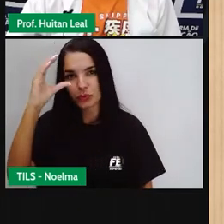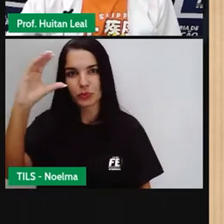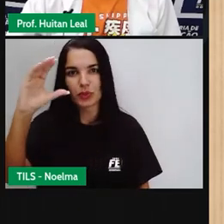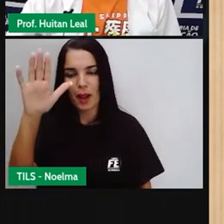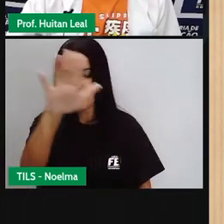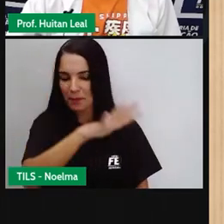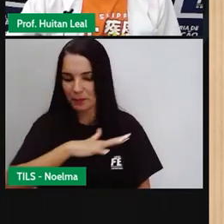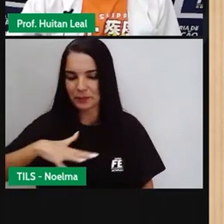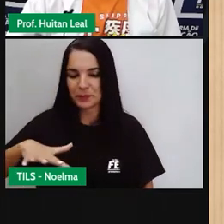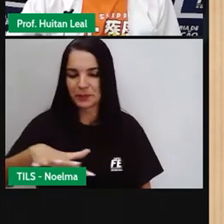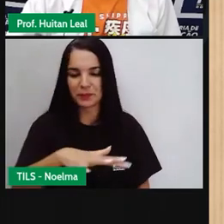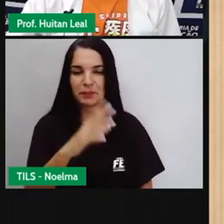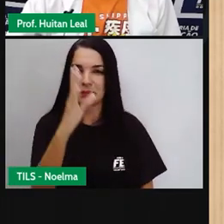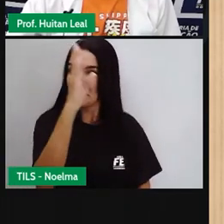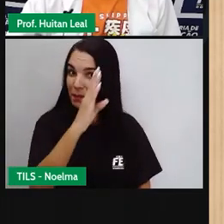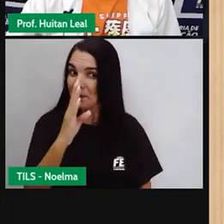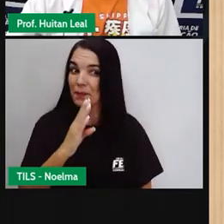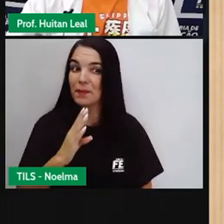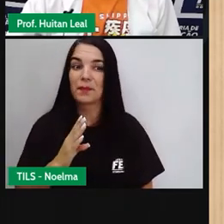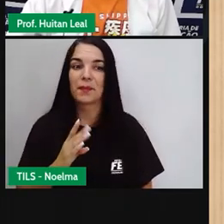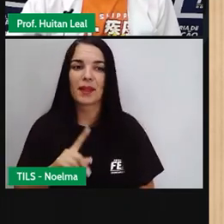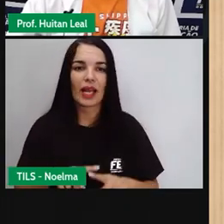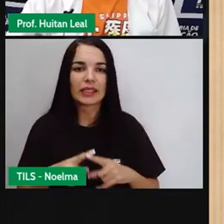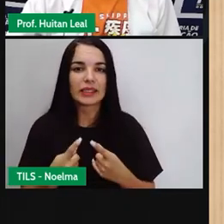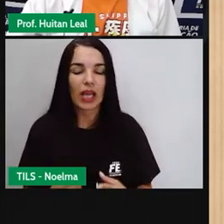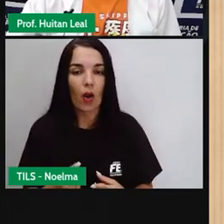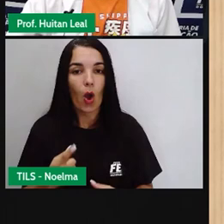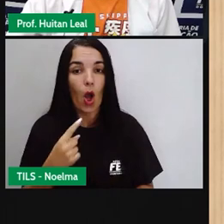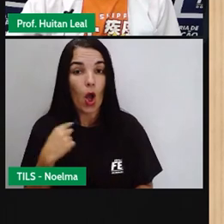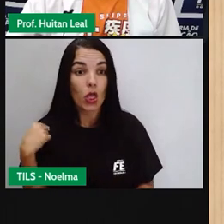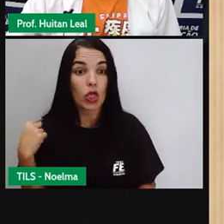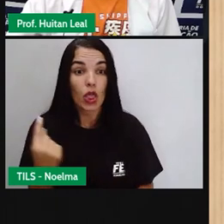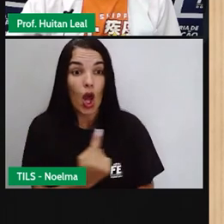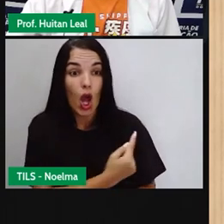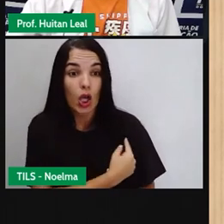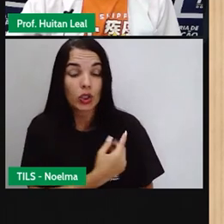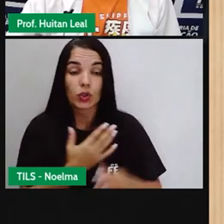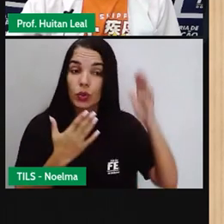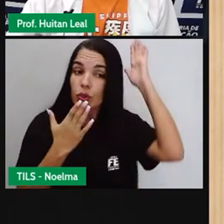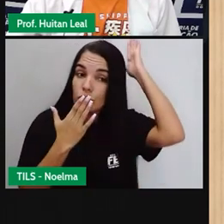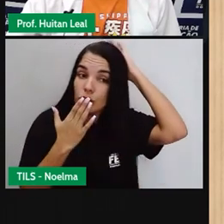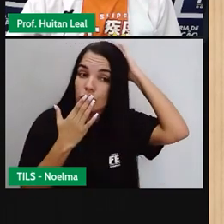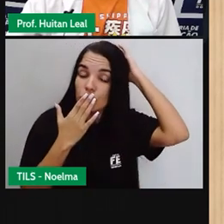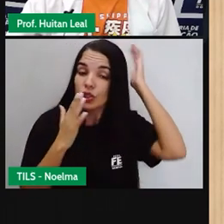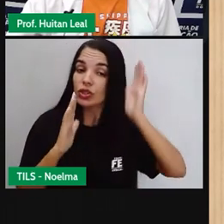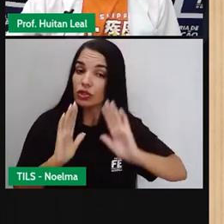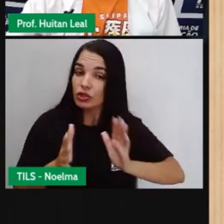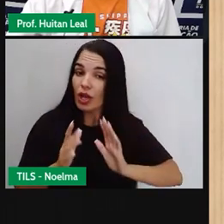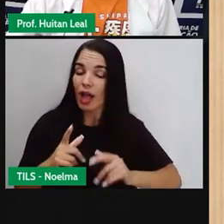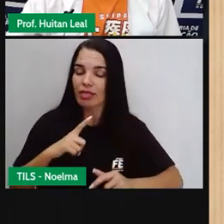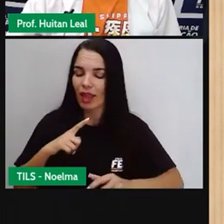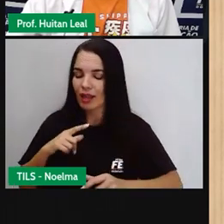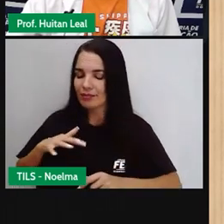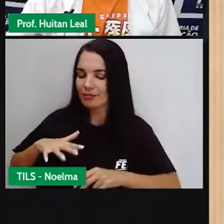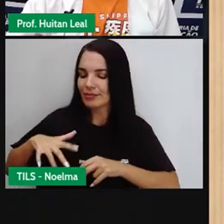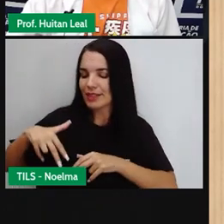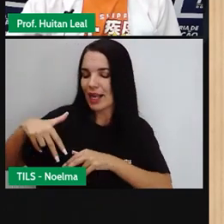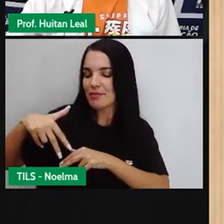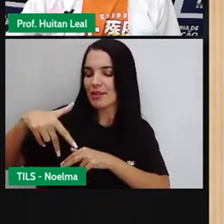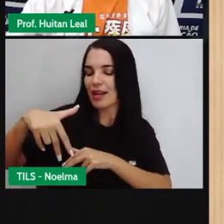os nossos índios já estão se arvorando, caminhando pelos ambientes literais.